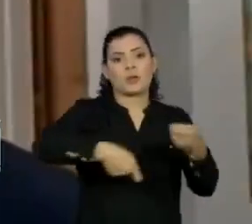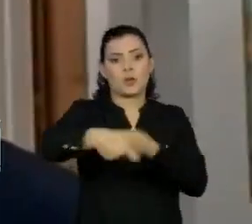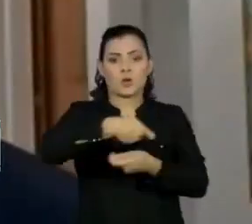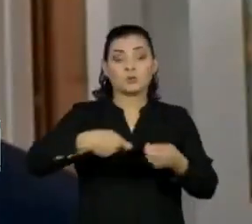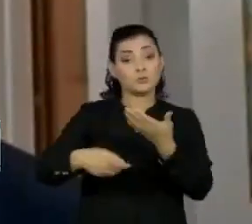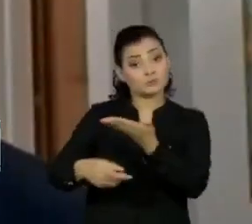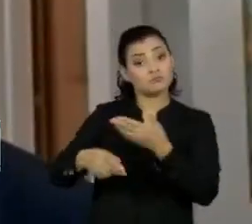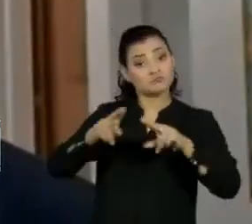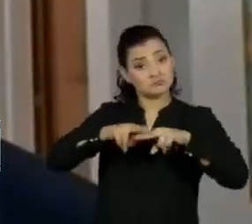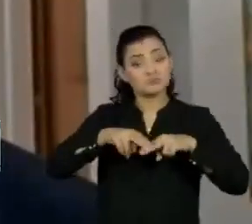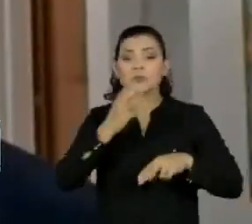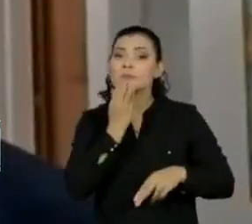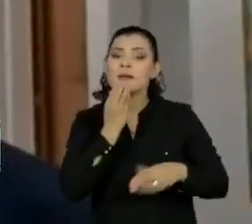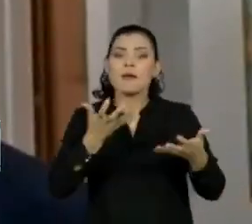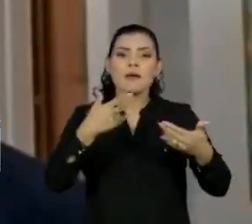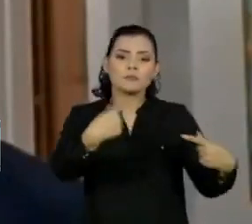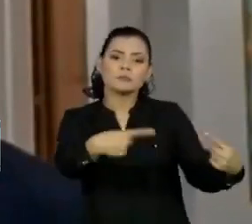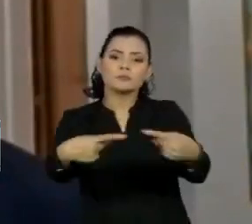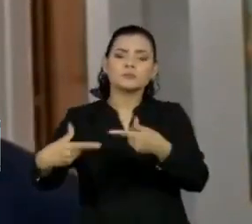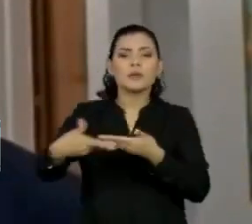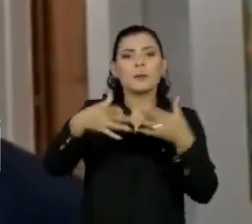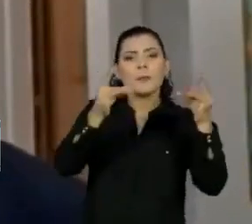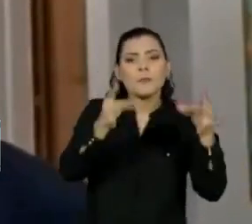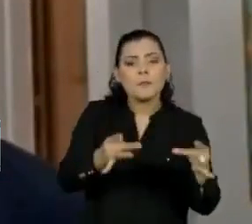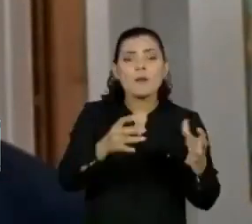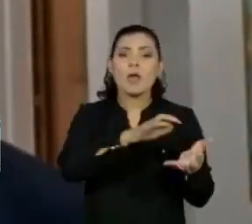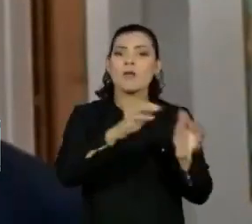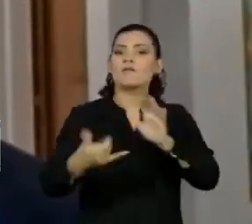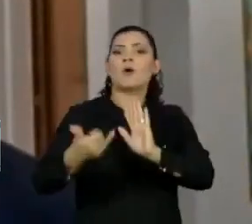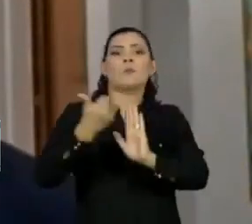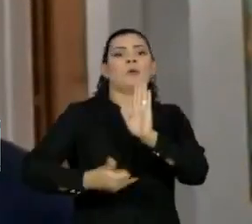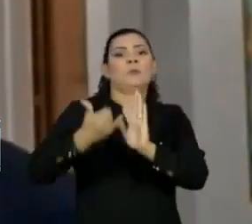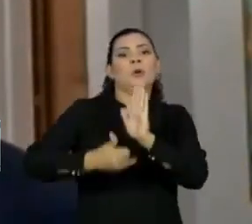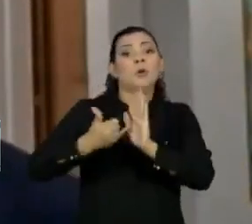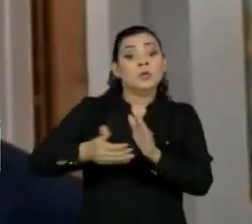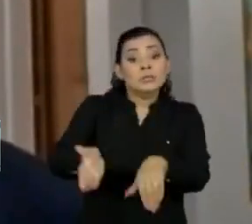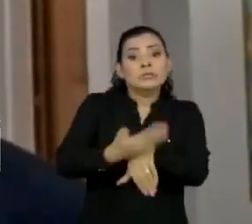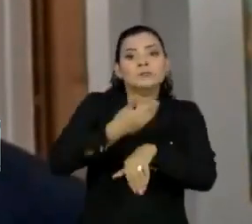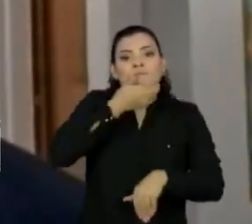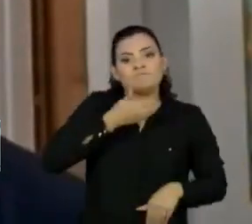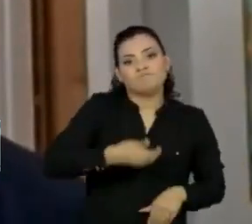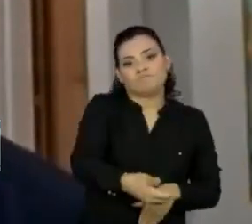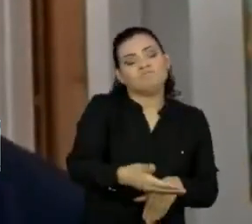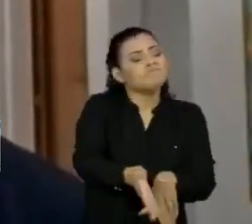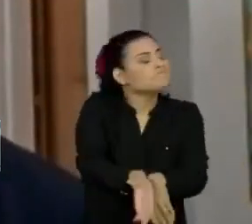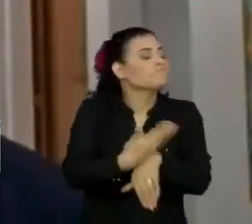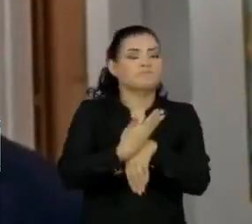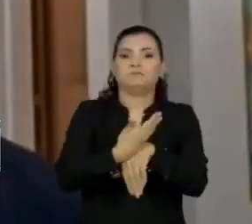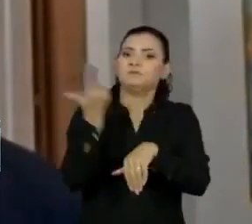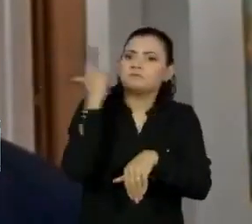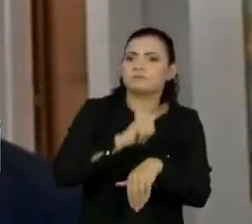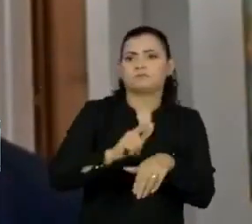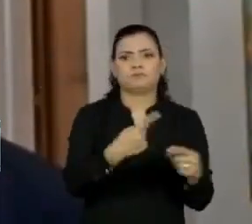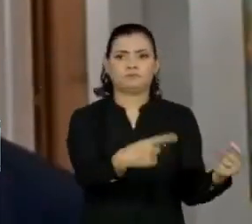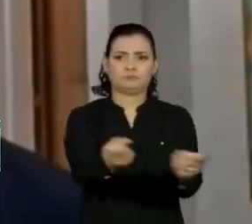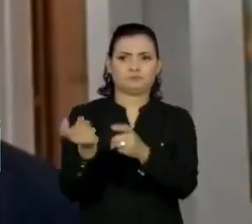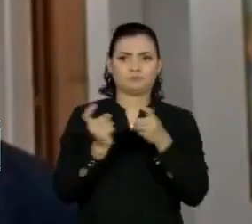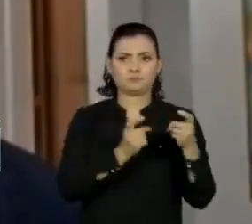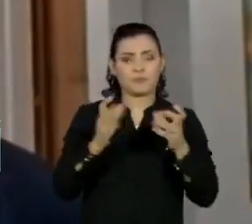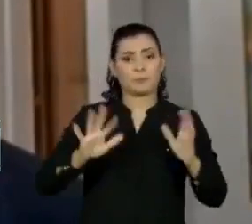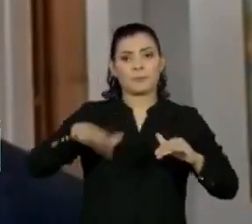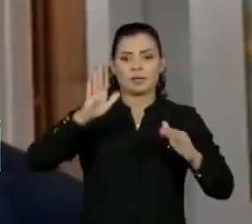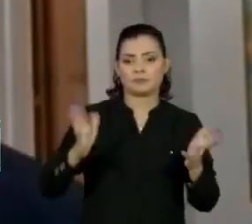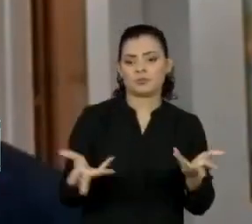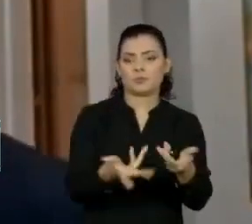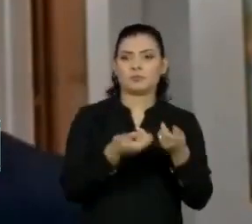Por isso, Rodrigo Maia quer discutir mais profundamente a reforma tributária antes do fim do ano. Modernizar o Estado brasileiro para que ele seja mais